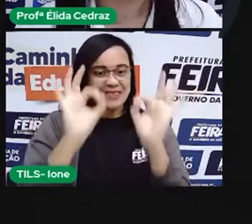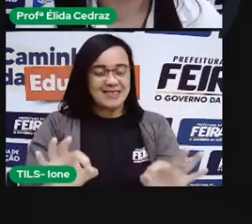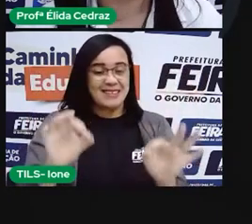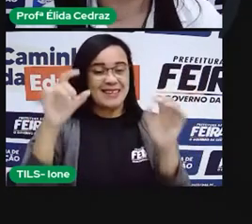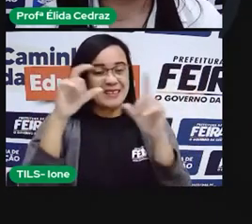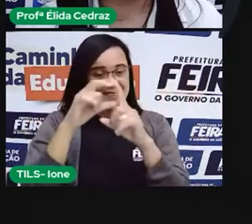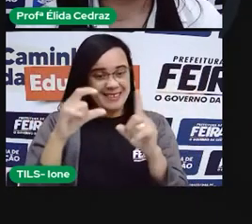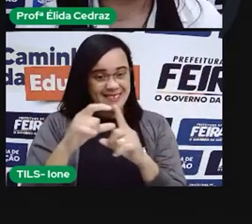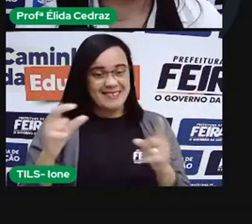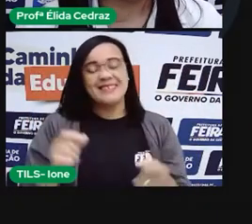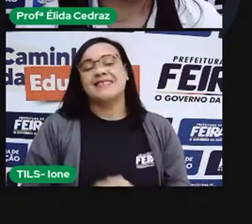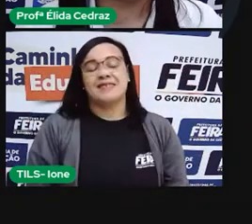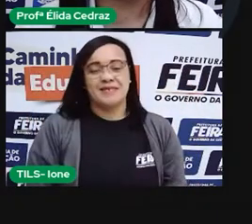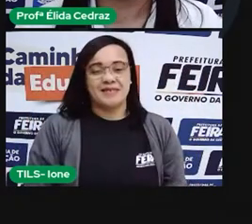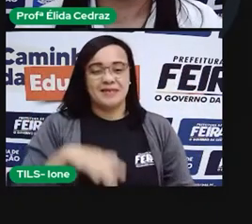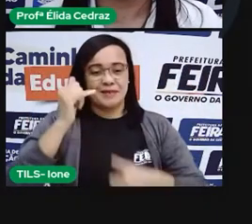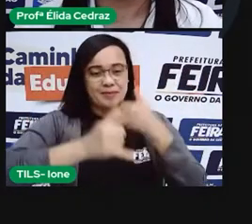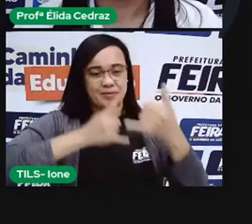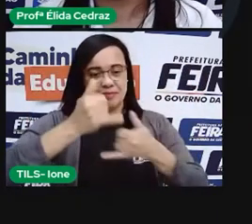nosso próximo vídeo.